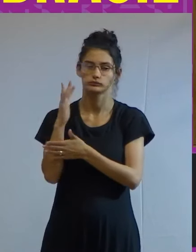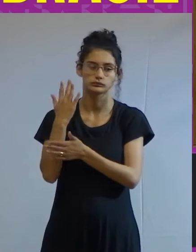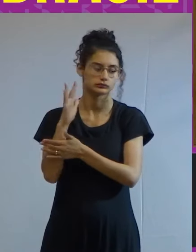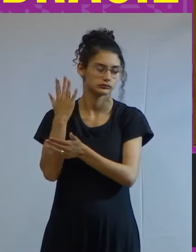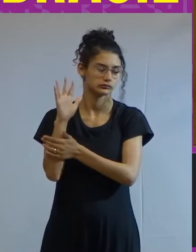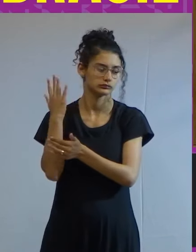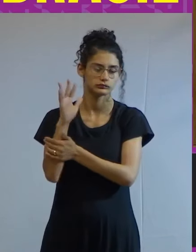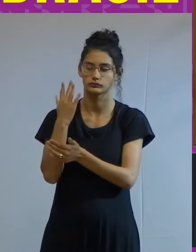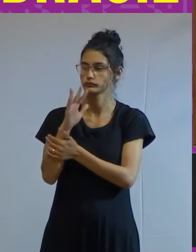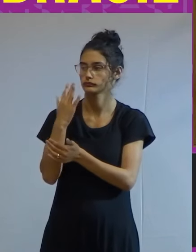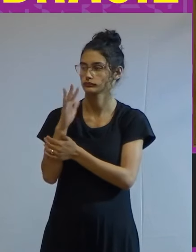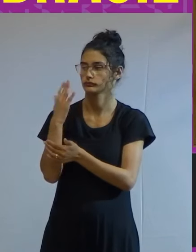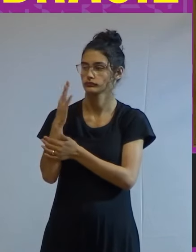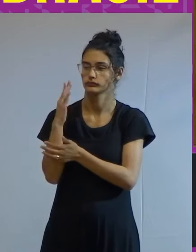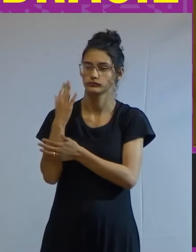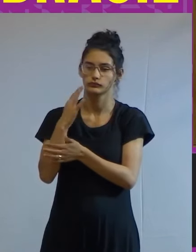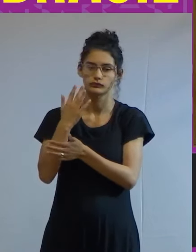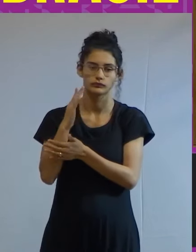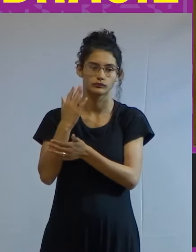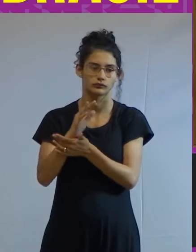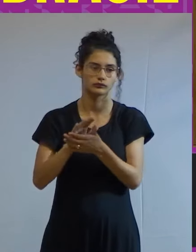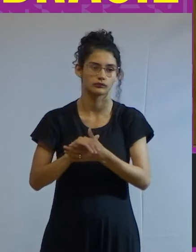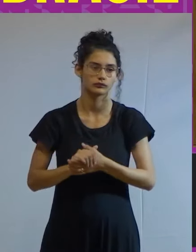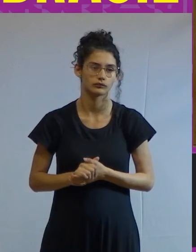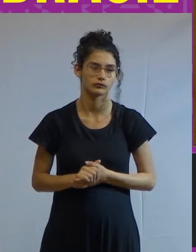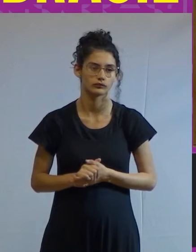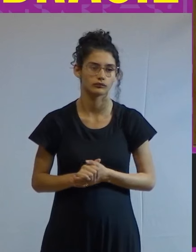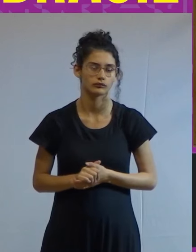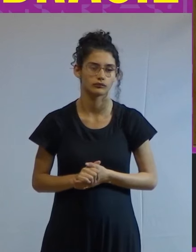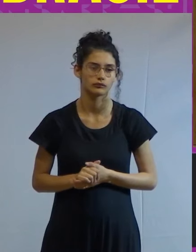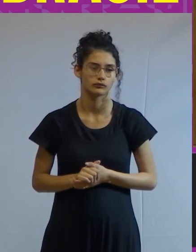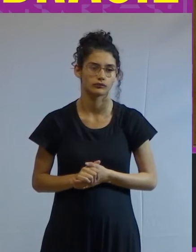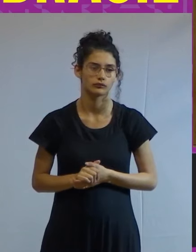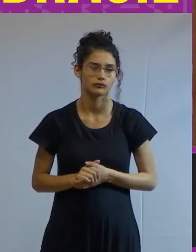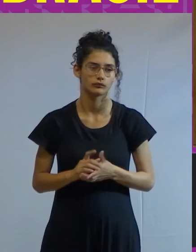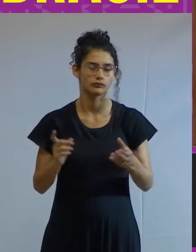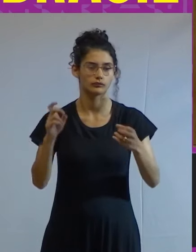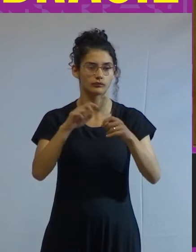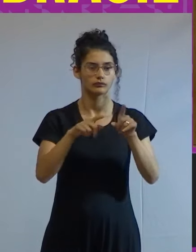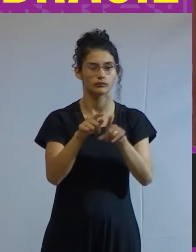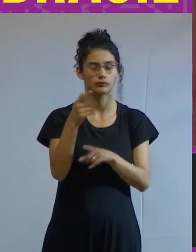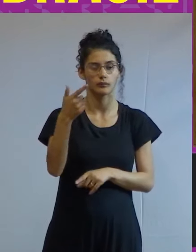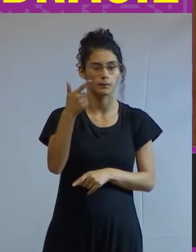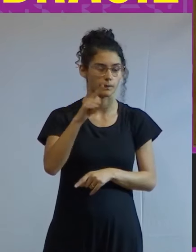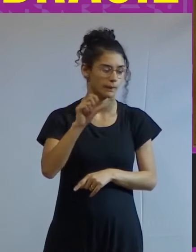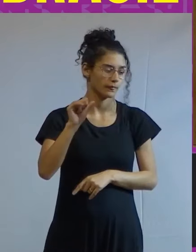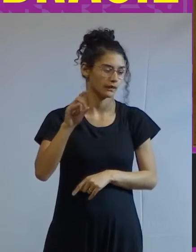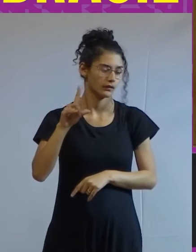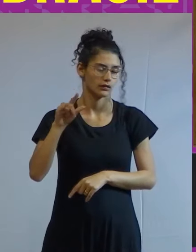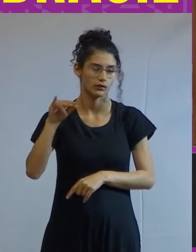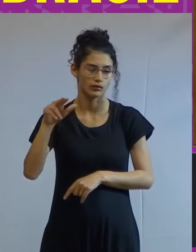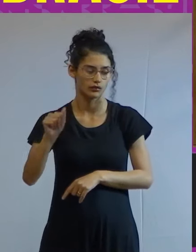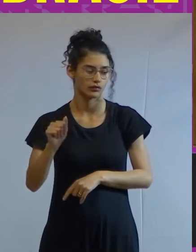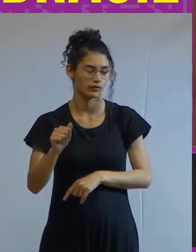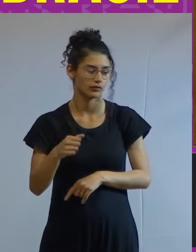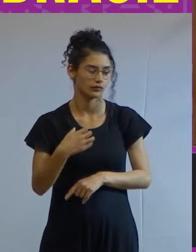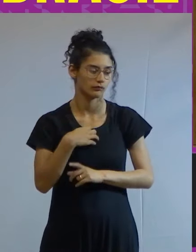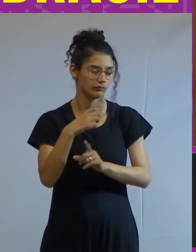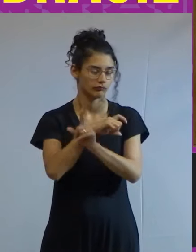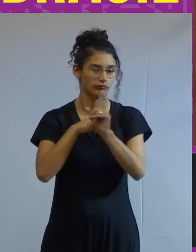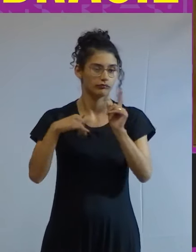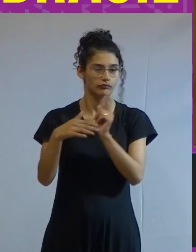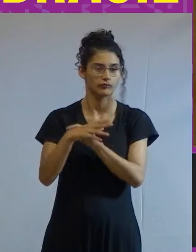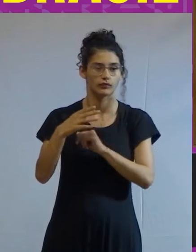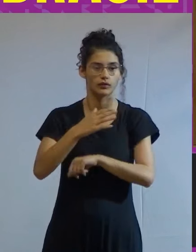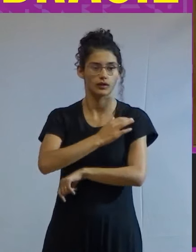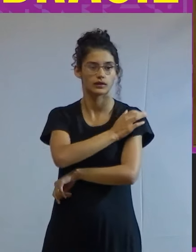voltar mais uma vez a Silvia Almeida em uma sociedade em que